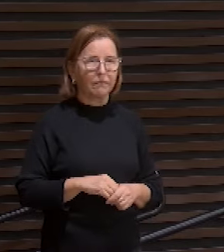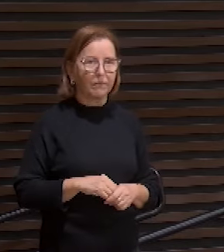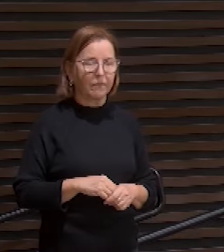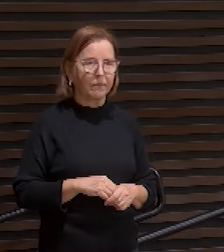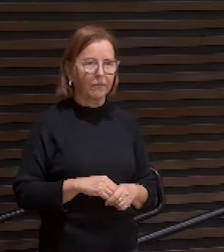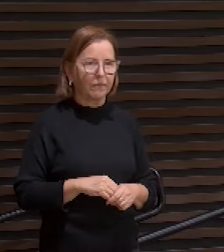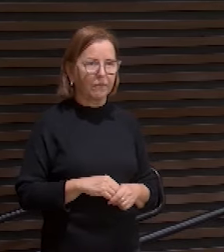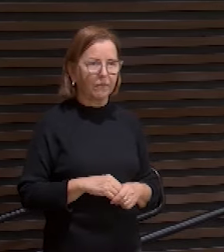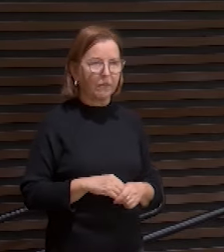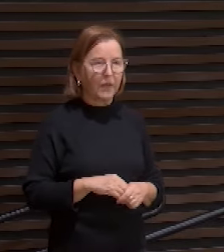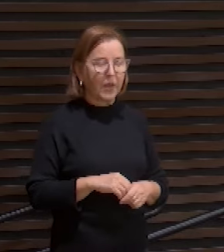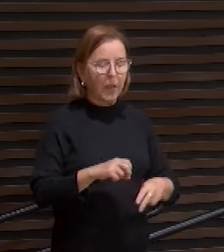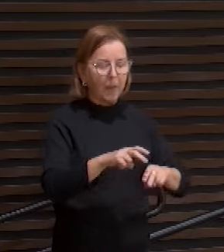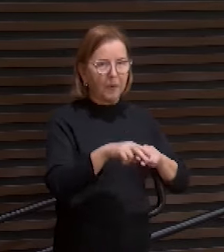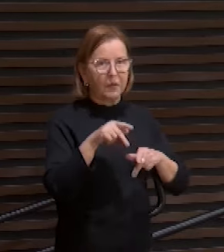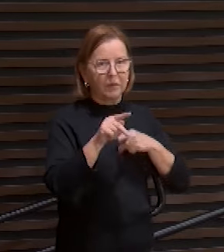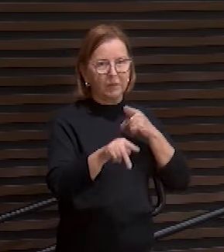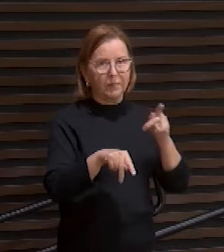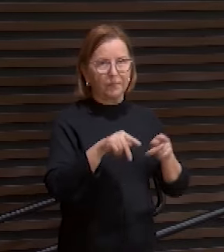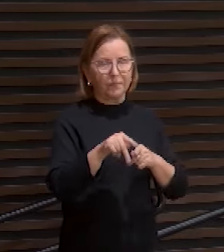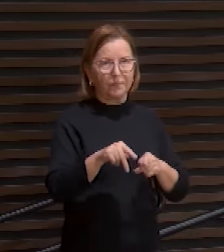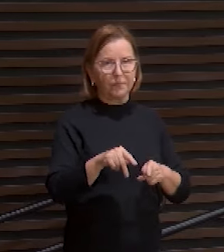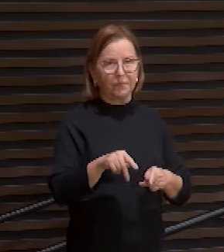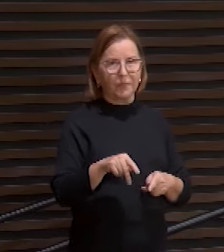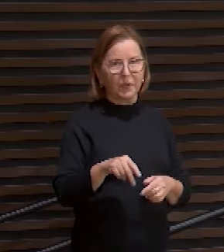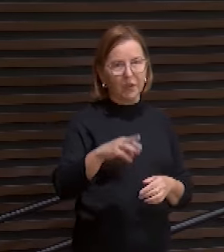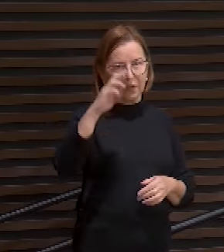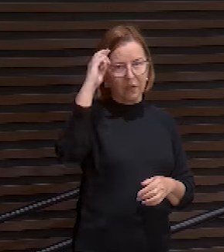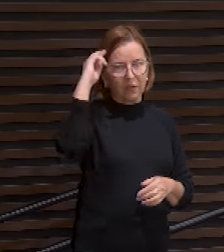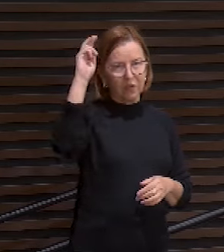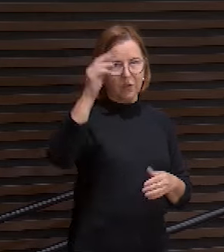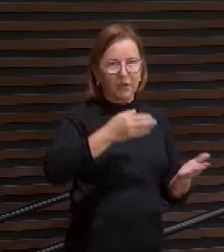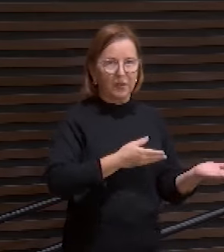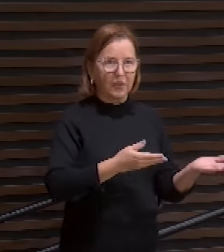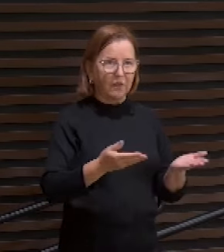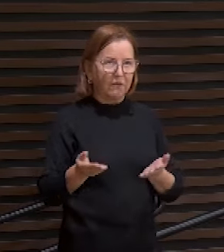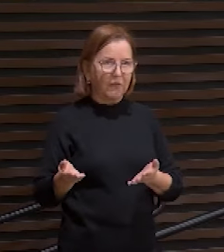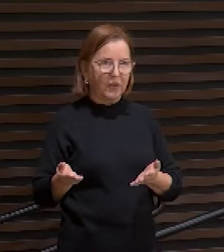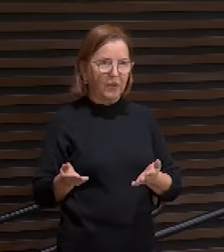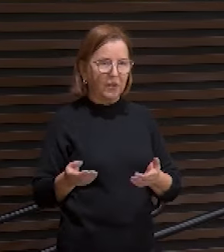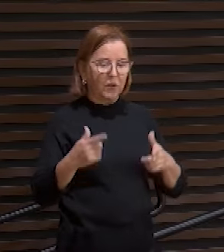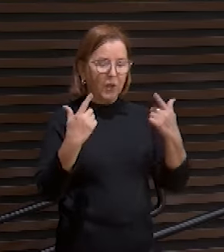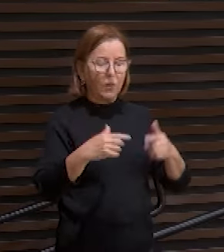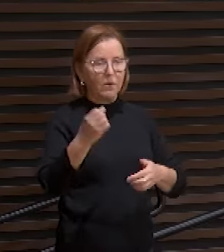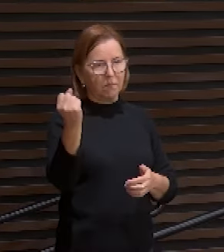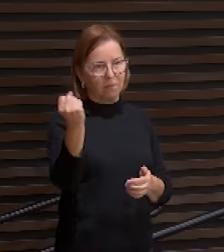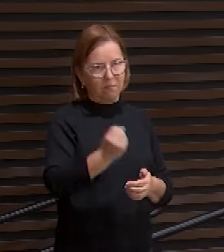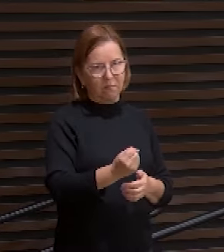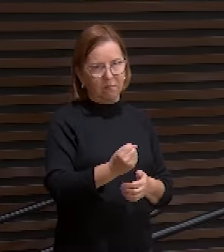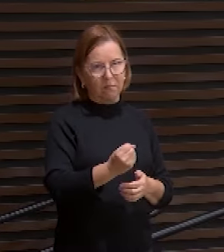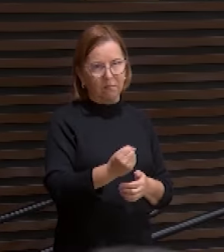pelos homens e ele foi levado ao matadouro